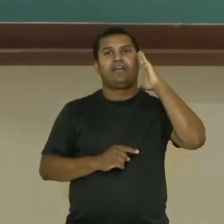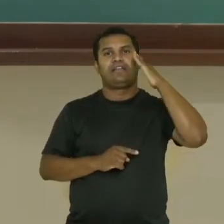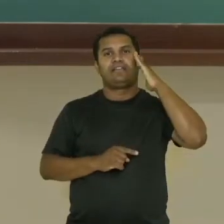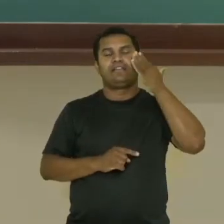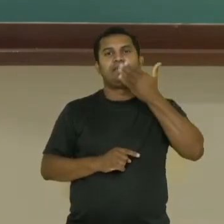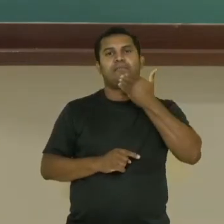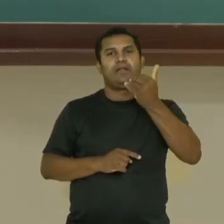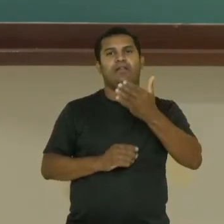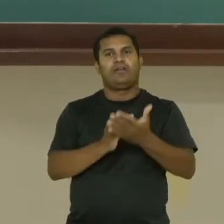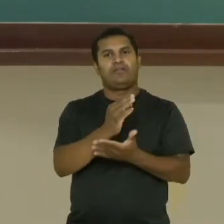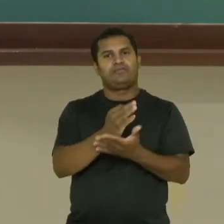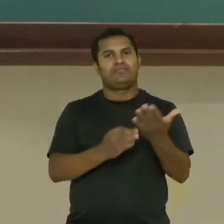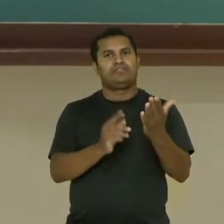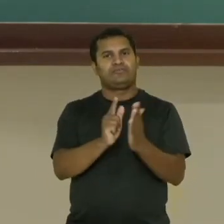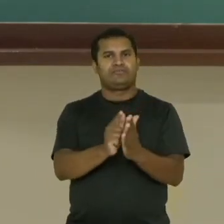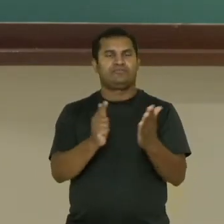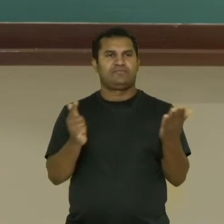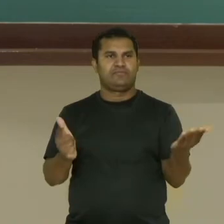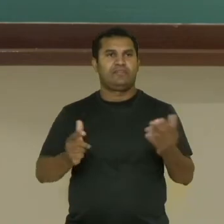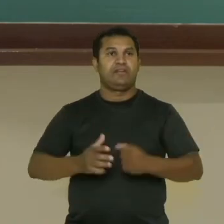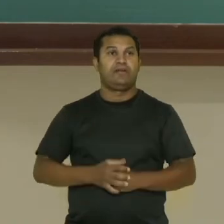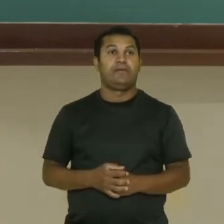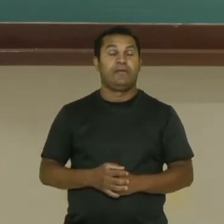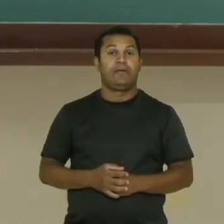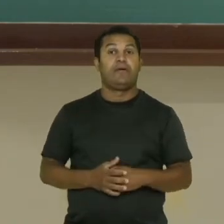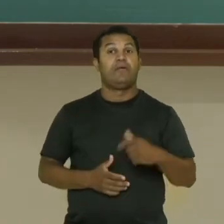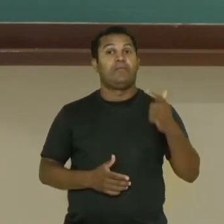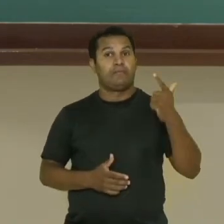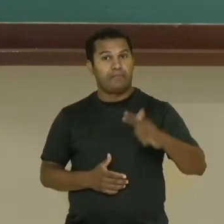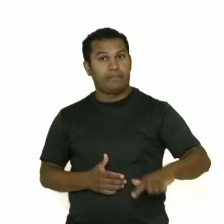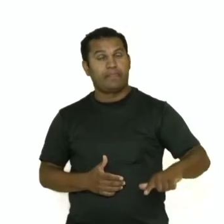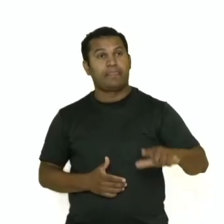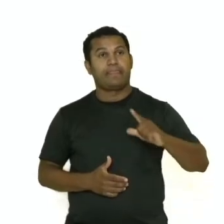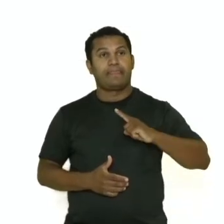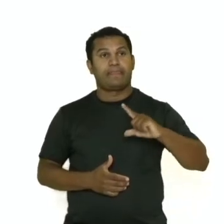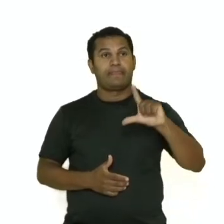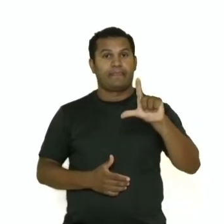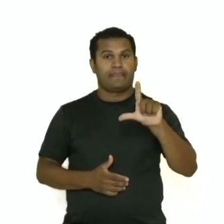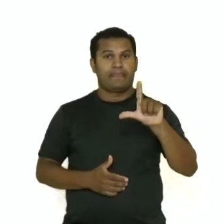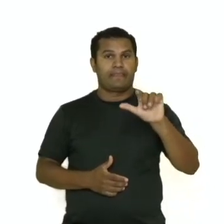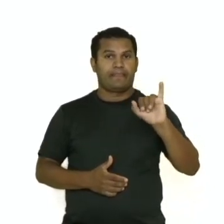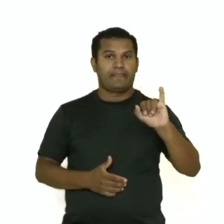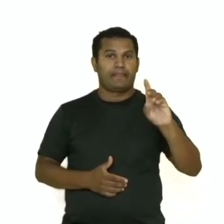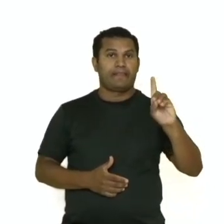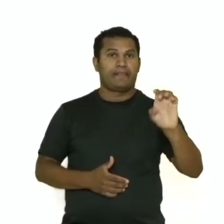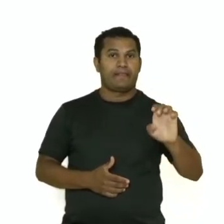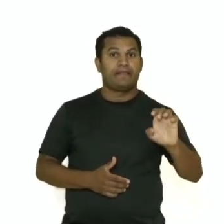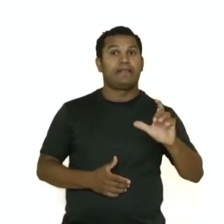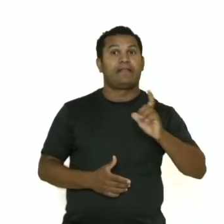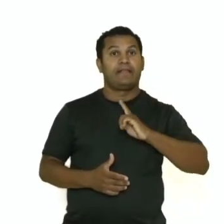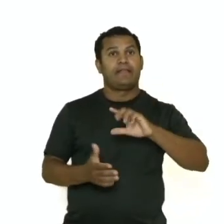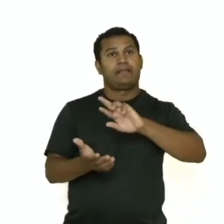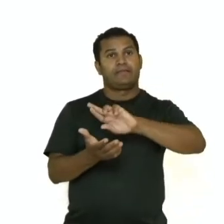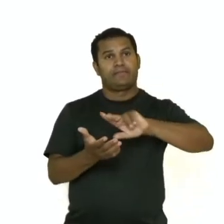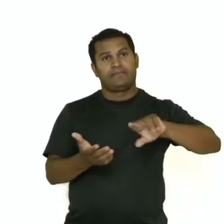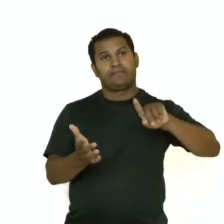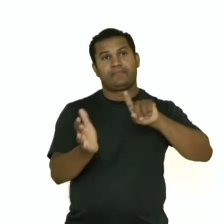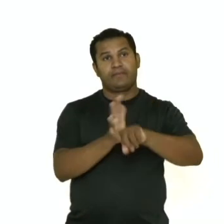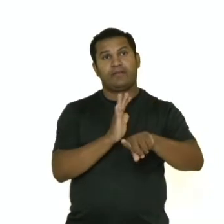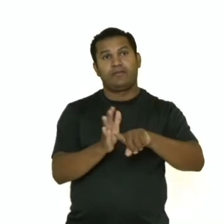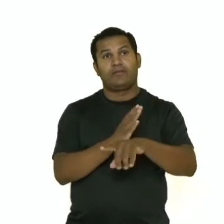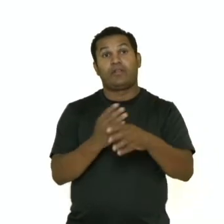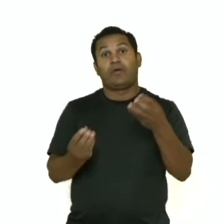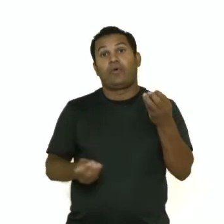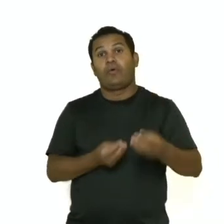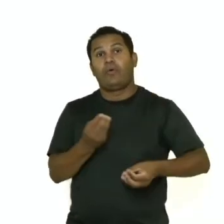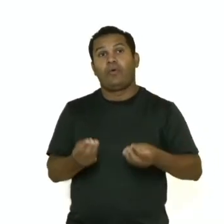estará presente ali no início, respondendo perguntas como? Como, onde, quando, por quê e quem? Então,